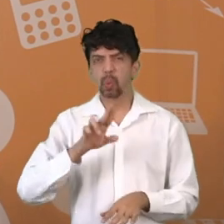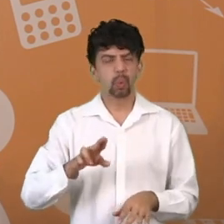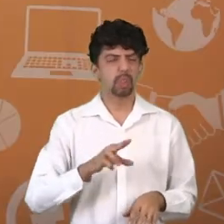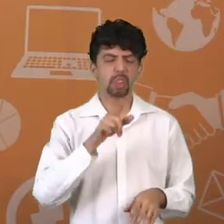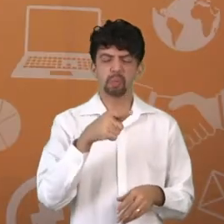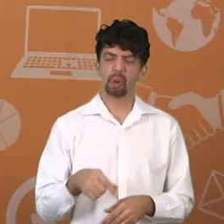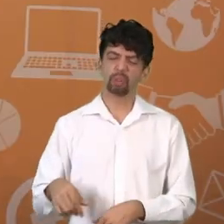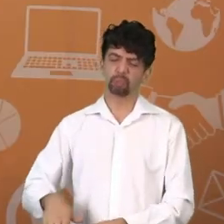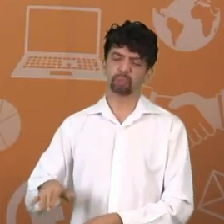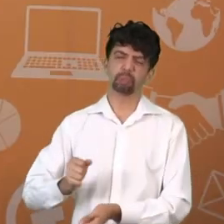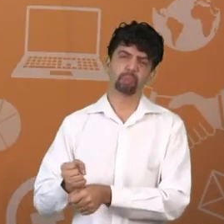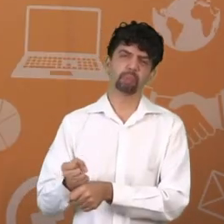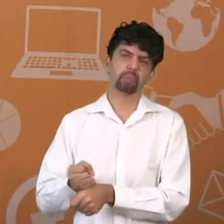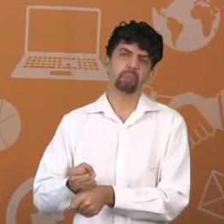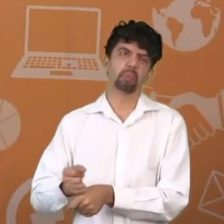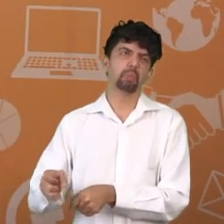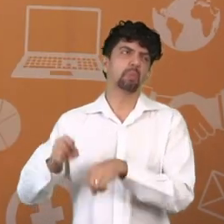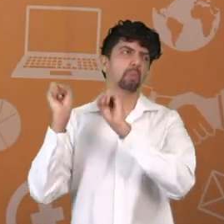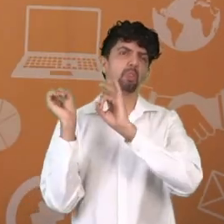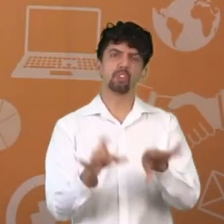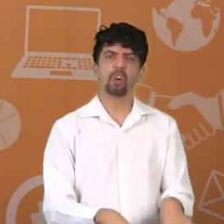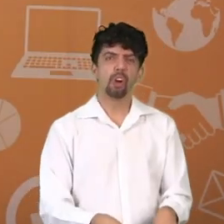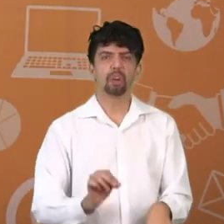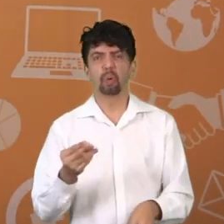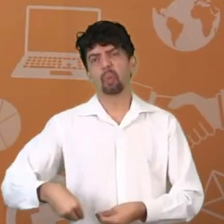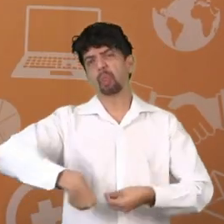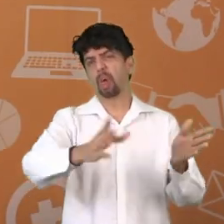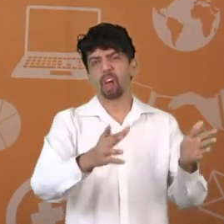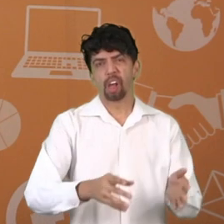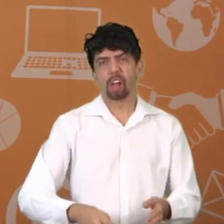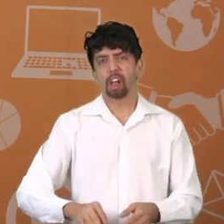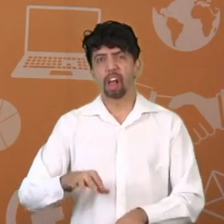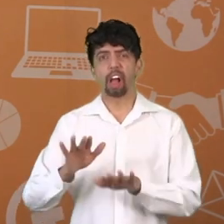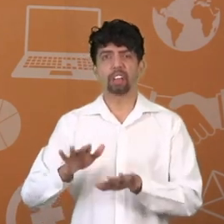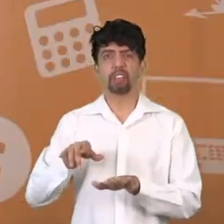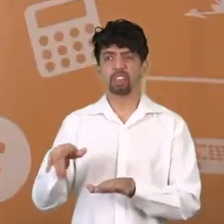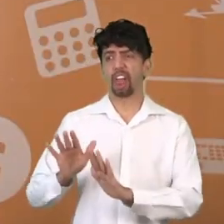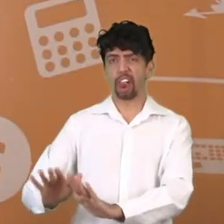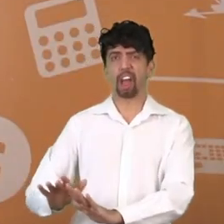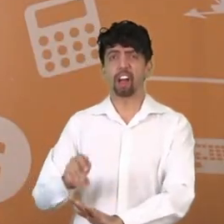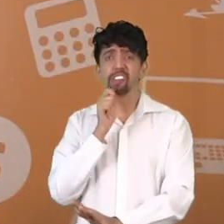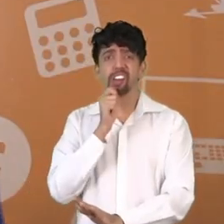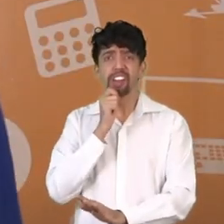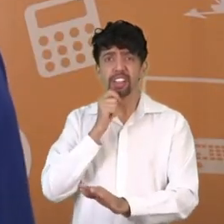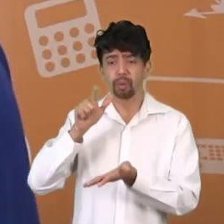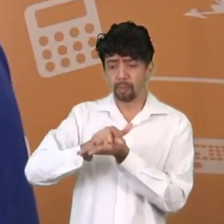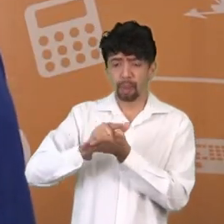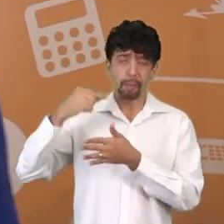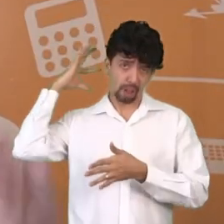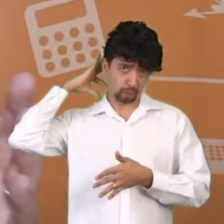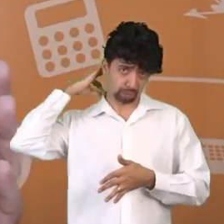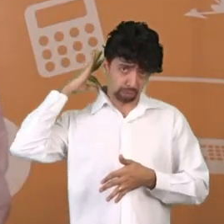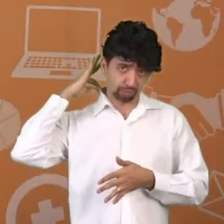fora. Tem muita gente com peças lá no guarda-roupa que não ainda utilizaram, estão lá com a etiqueta